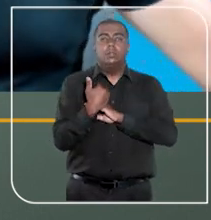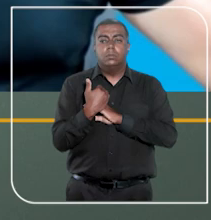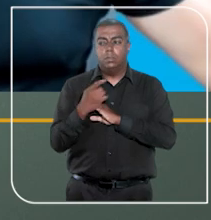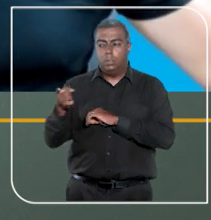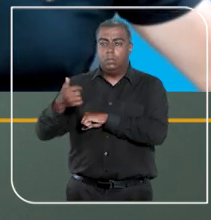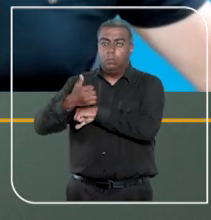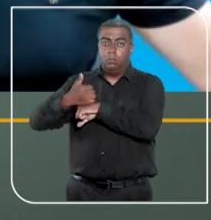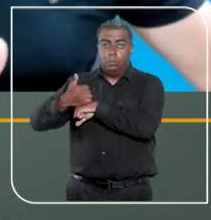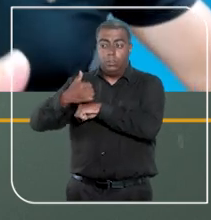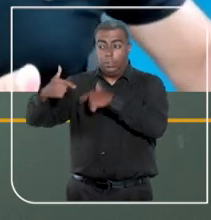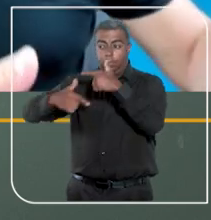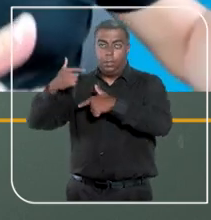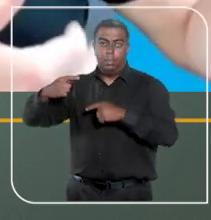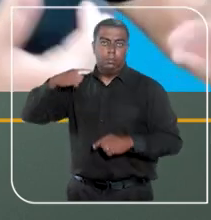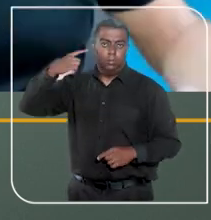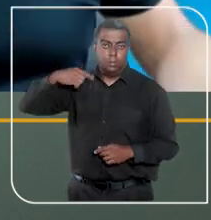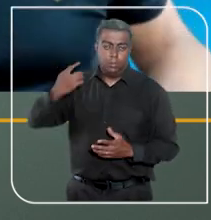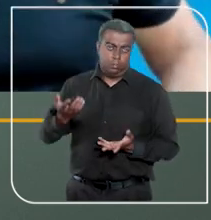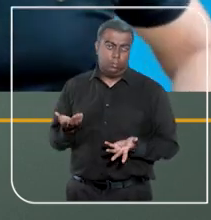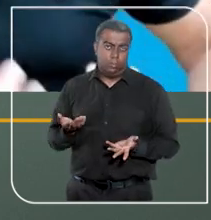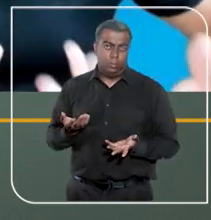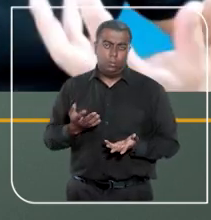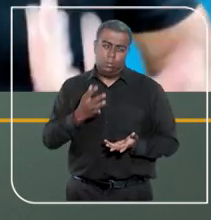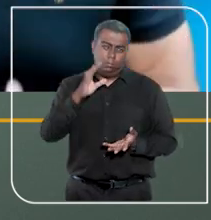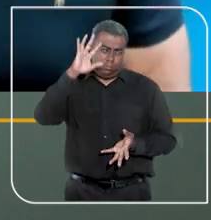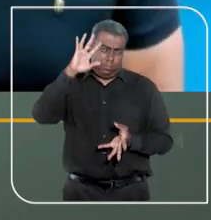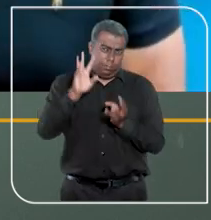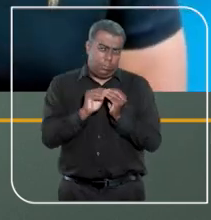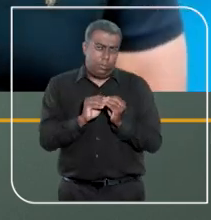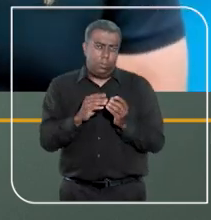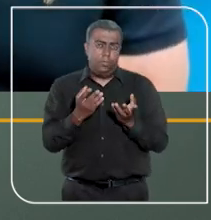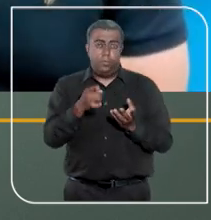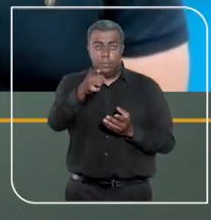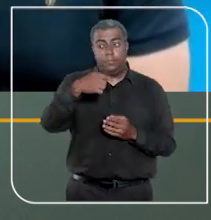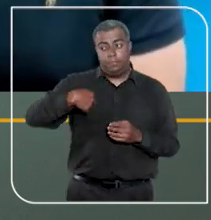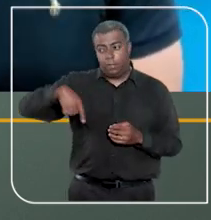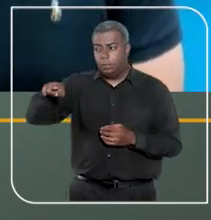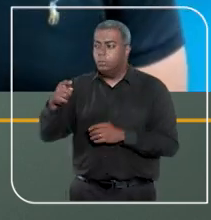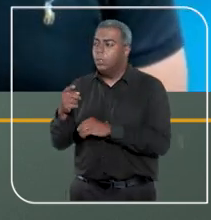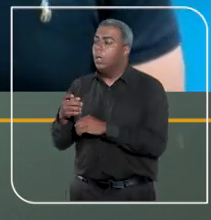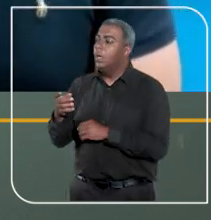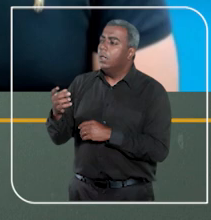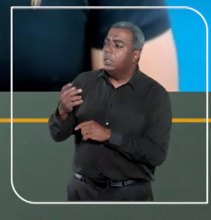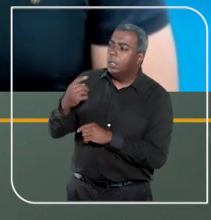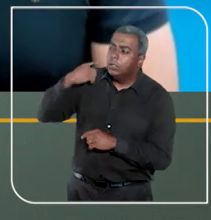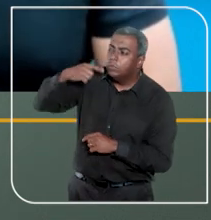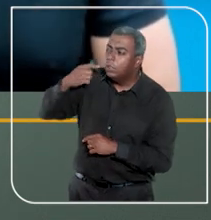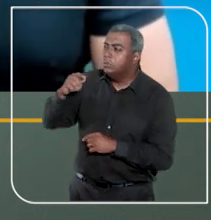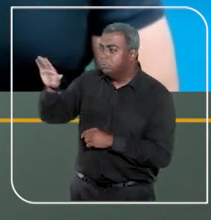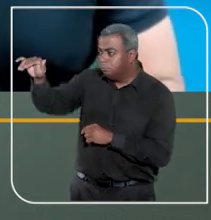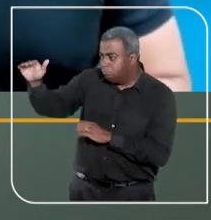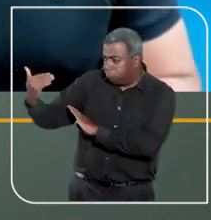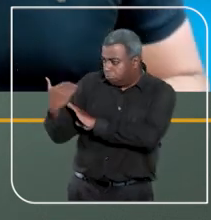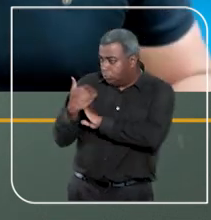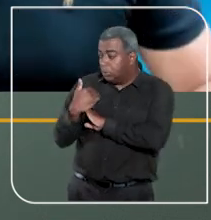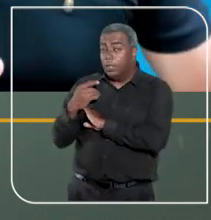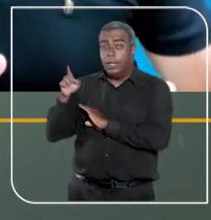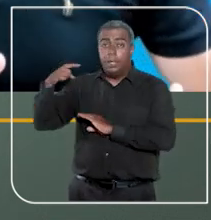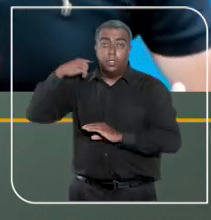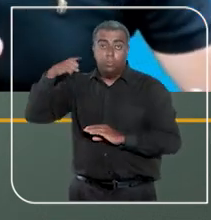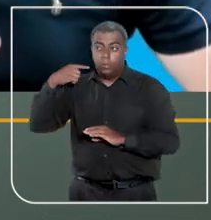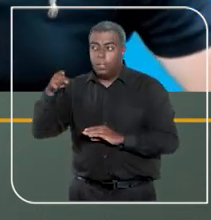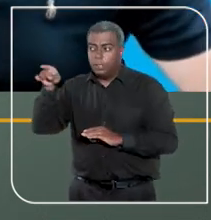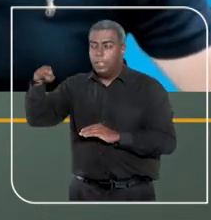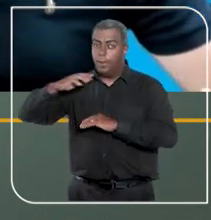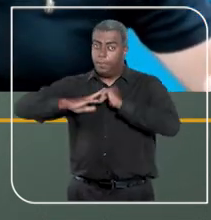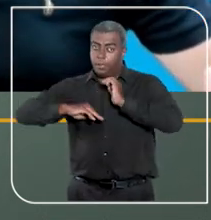profissional do direito da advocacia. Então a pessoa deve procurar um advogado e esse advogado vai ter